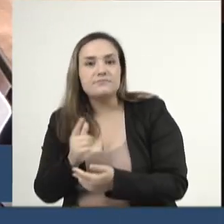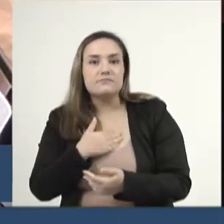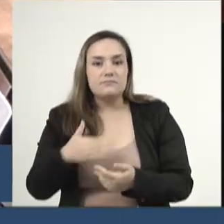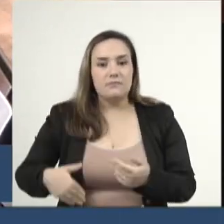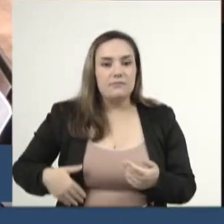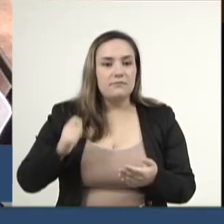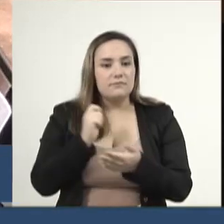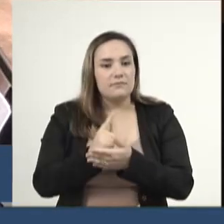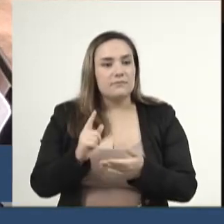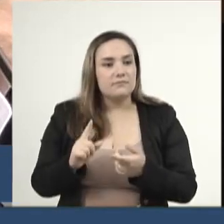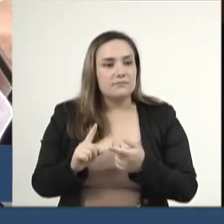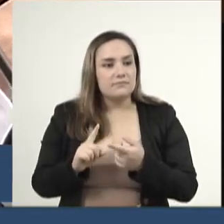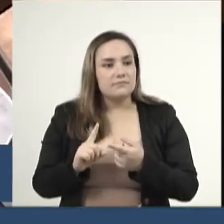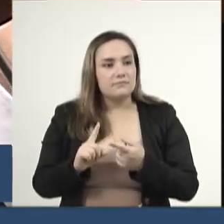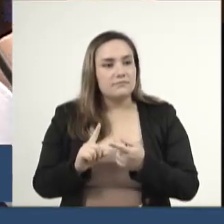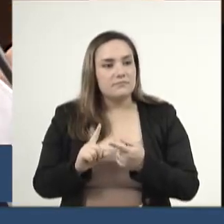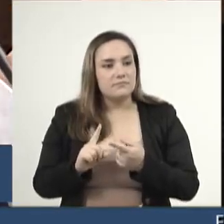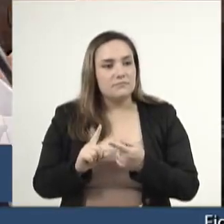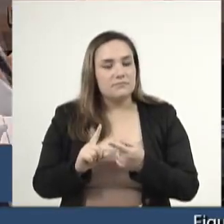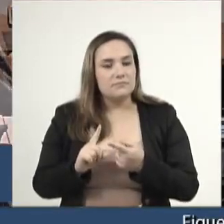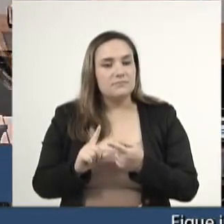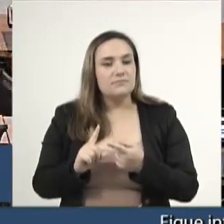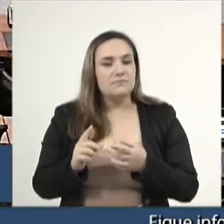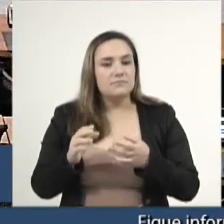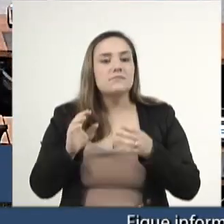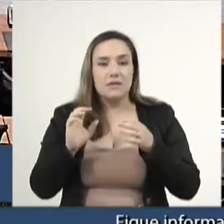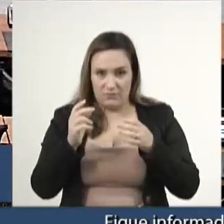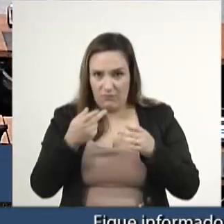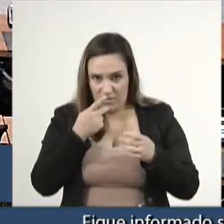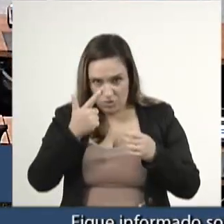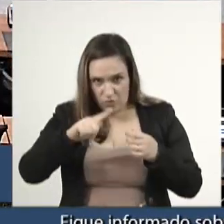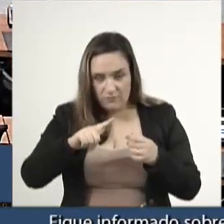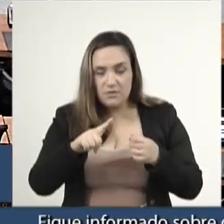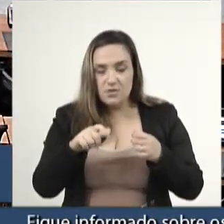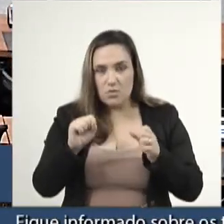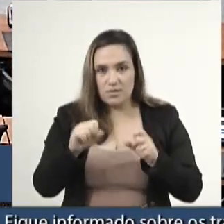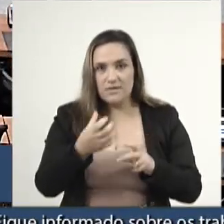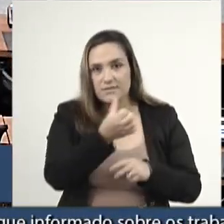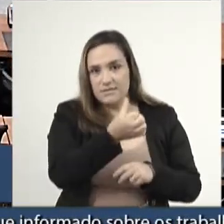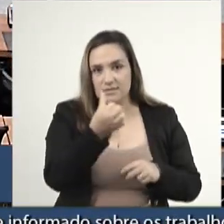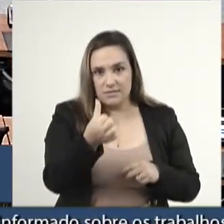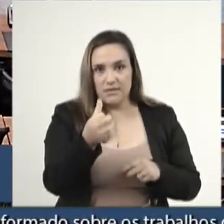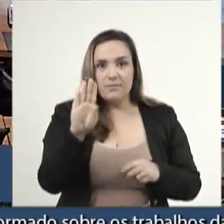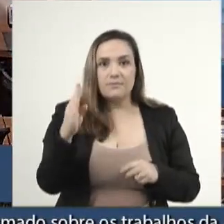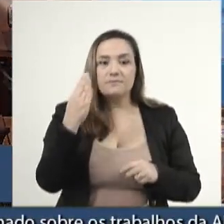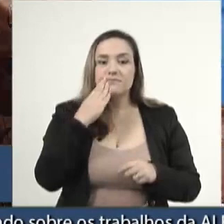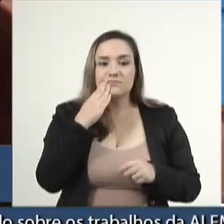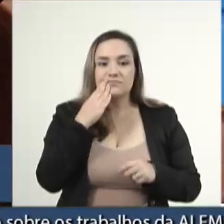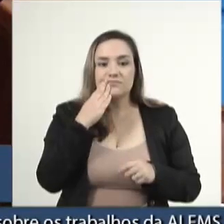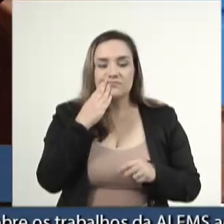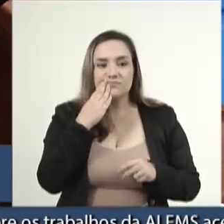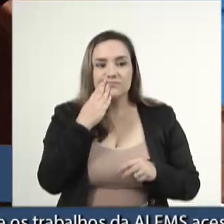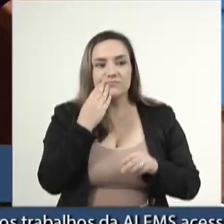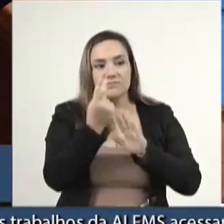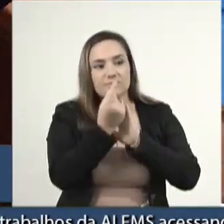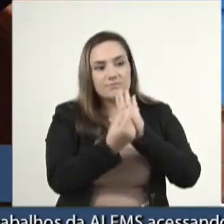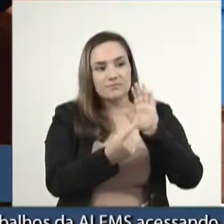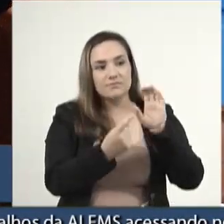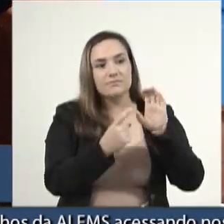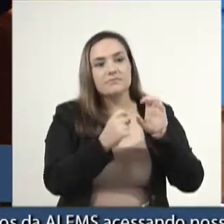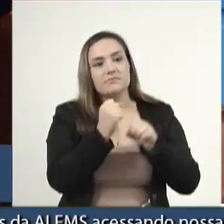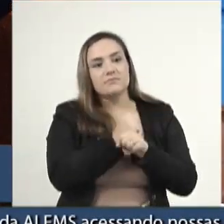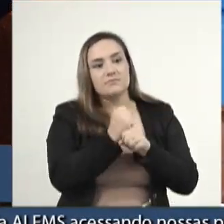Lula, por favor. O senhor quer que eu repita? Sim. 66 bilhões de déficit que ficaram do orçamento de